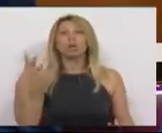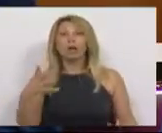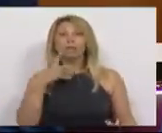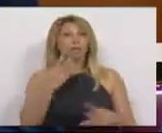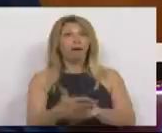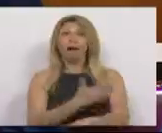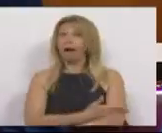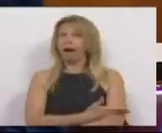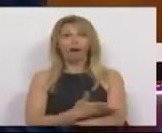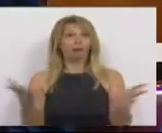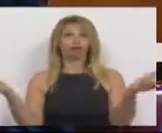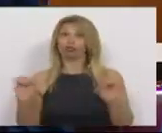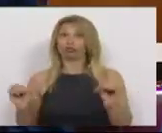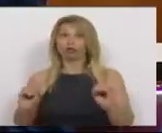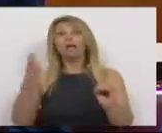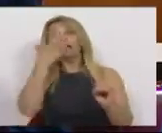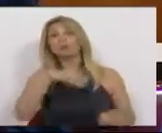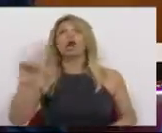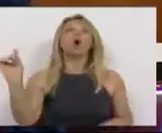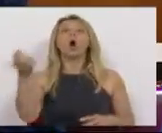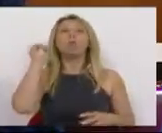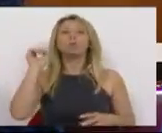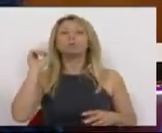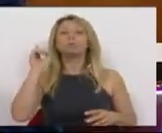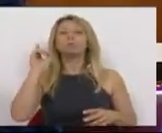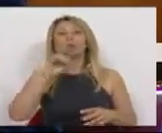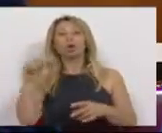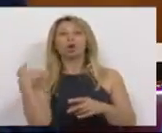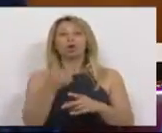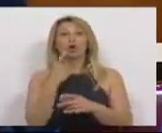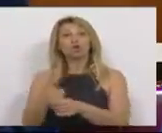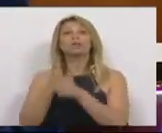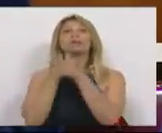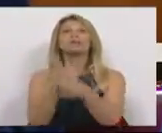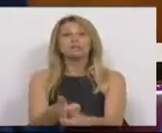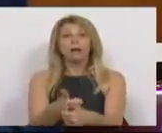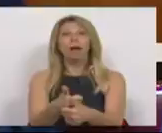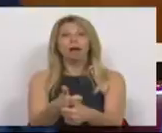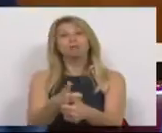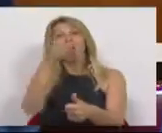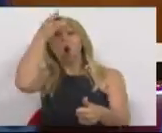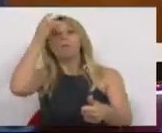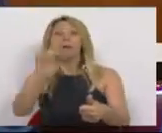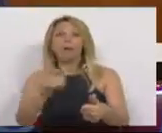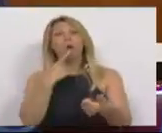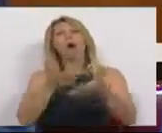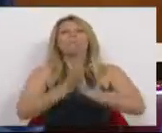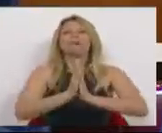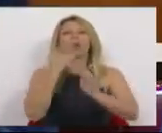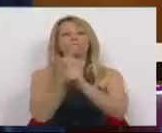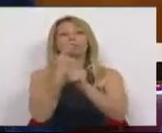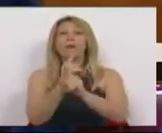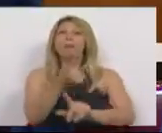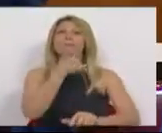teríamos tido se tivéssemos seguido as sugestões, os apelos e até os pedidos de decisão